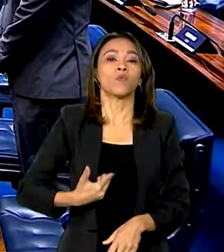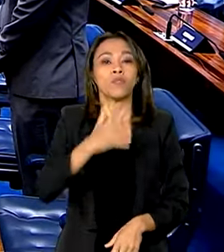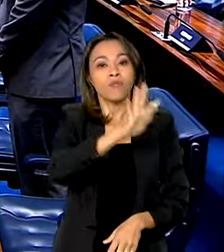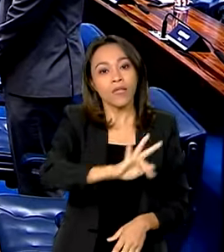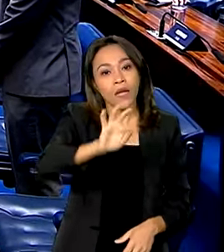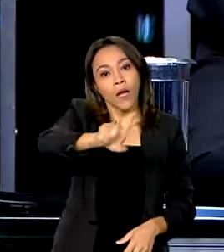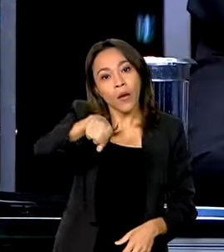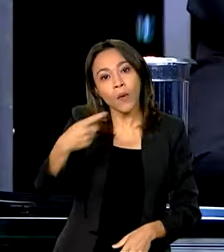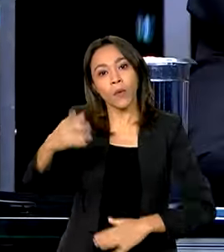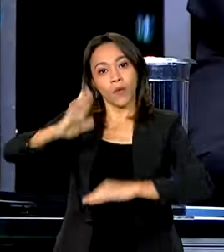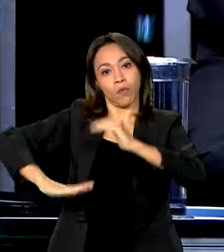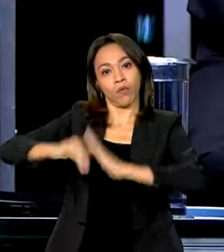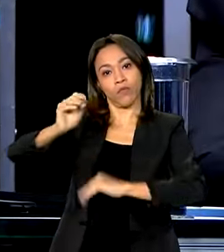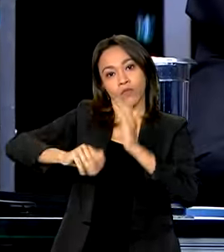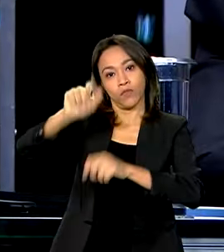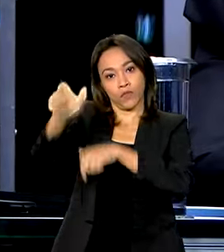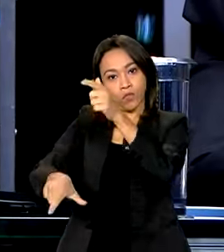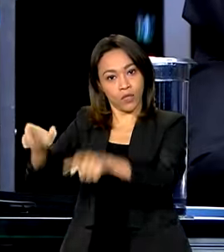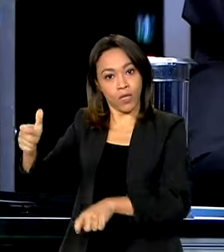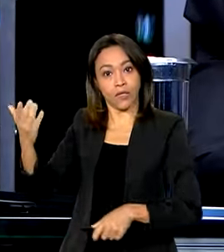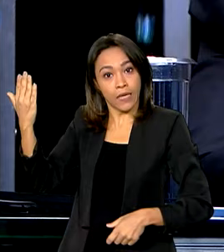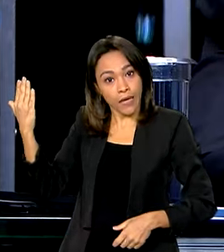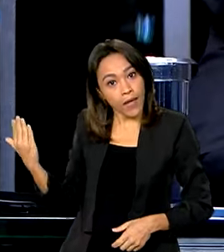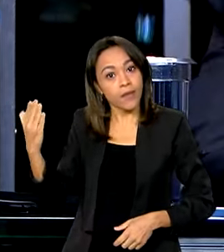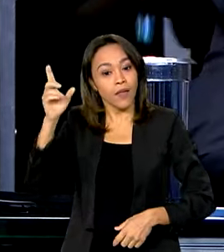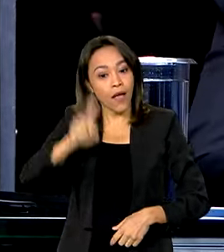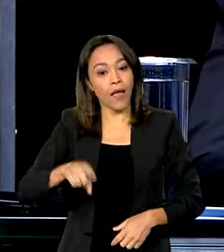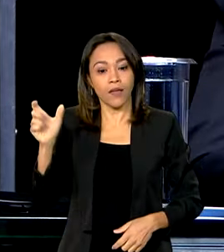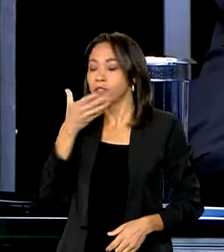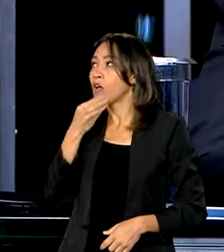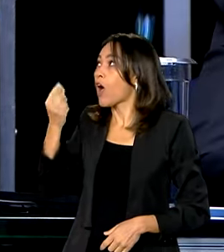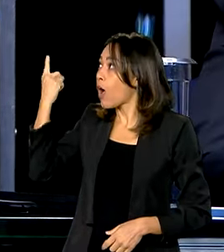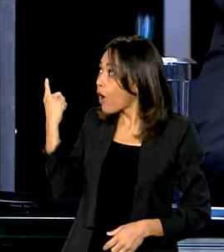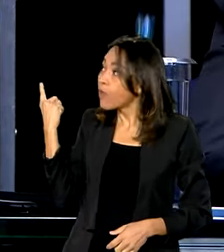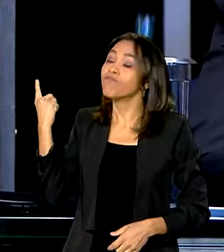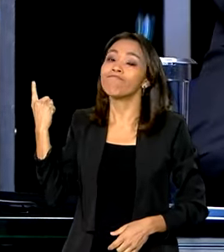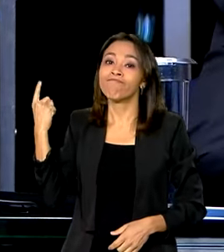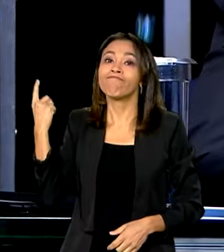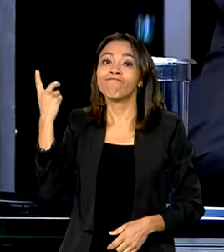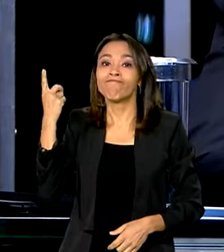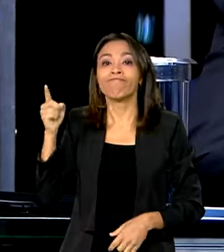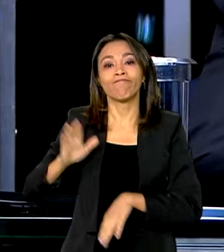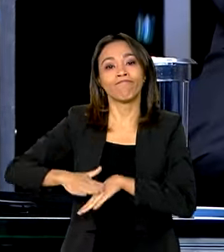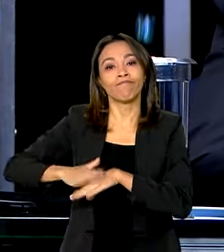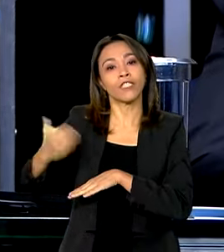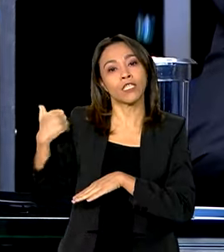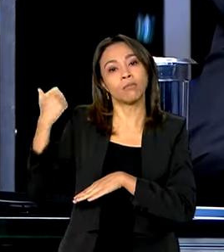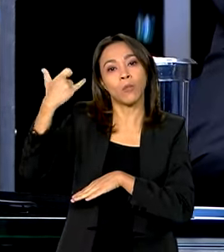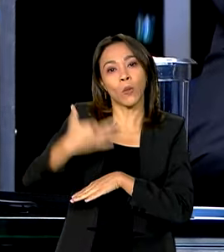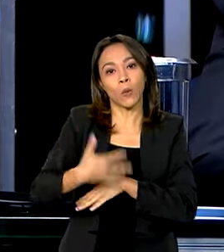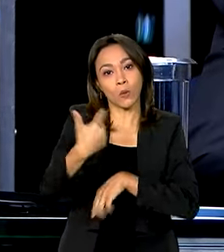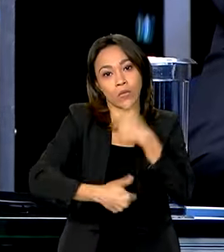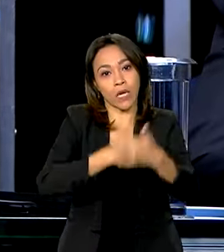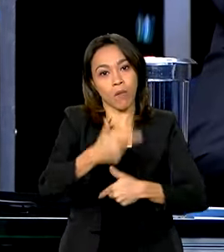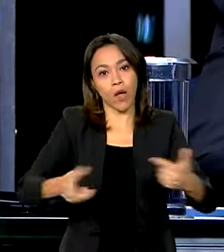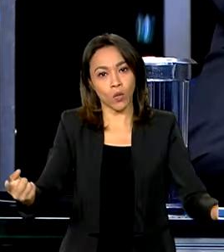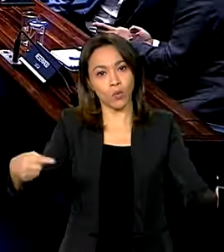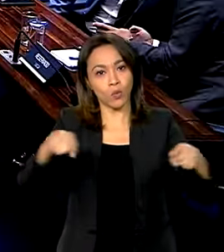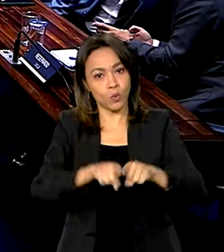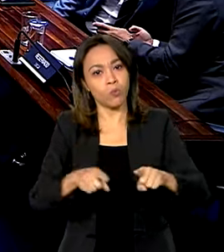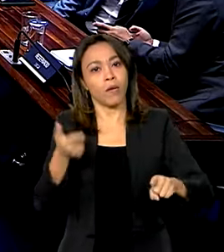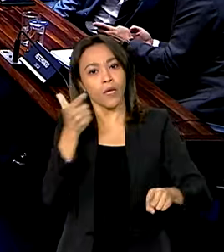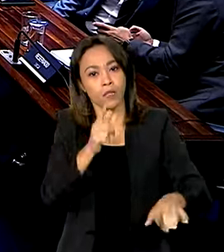especialistas. A sessão foi proposta pelo senador gaúcho Paulo Paim, que destacou o trabalho conjunto para a